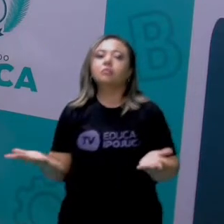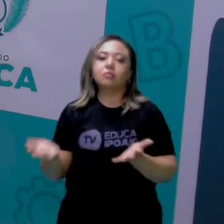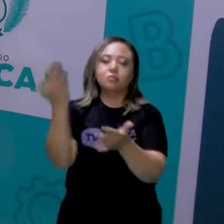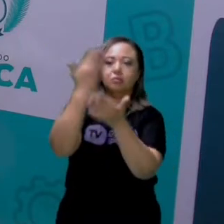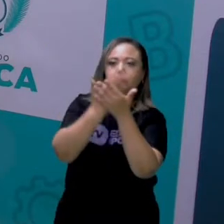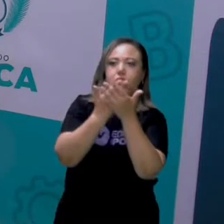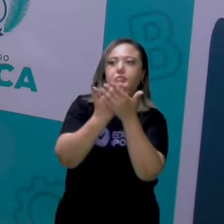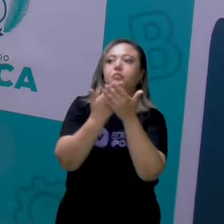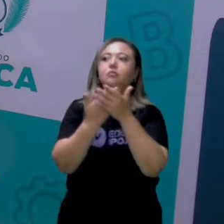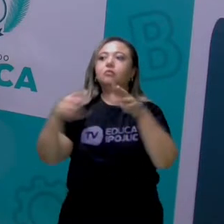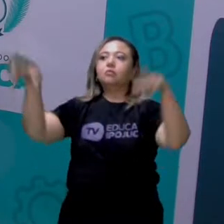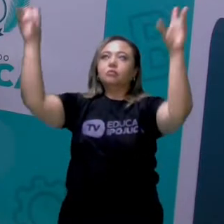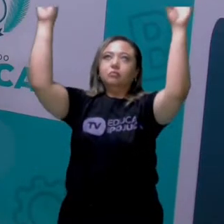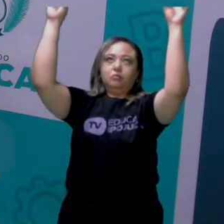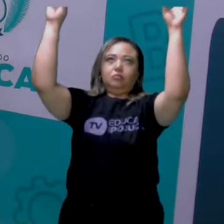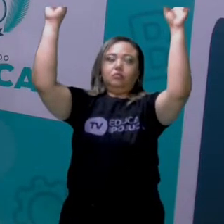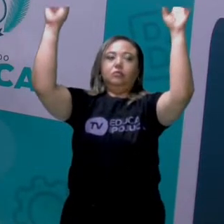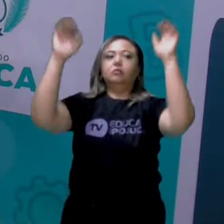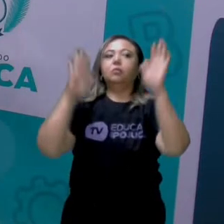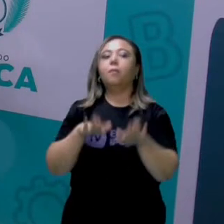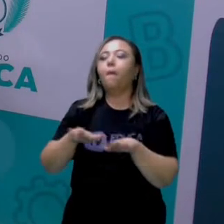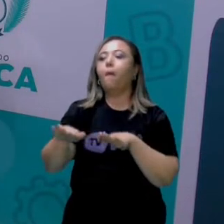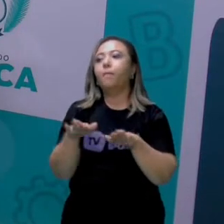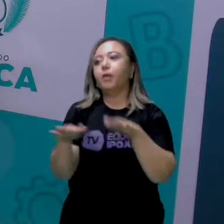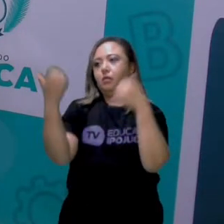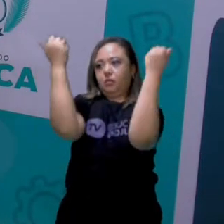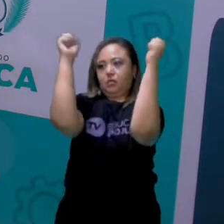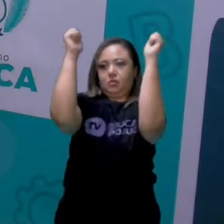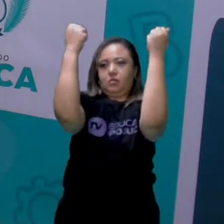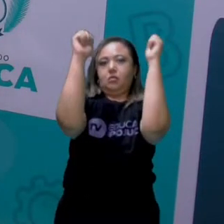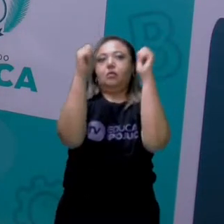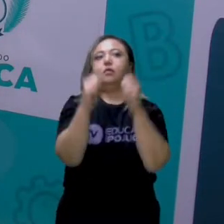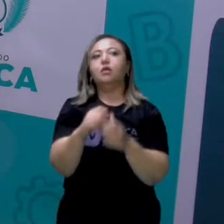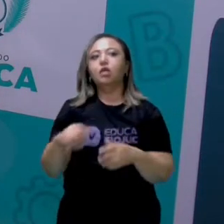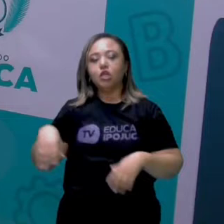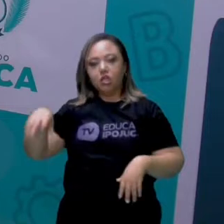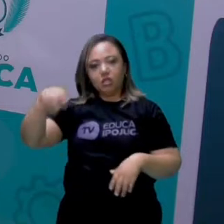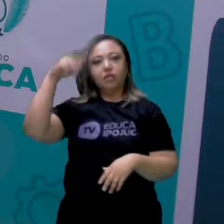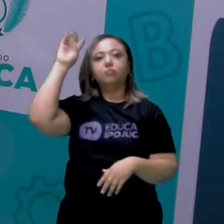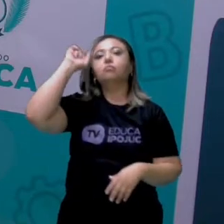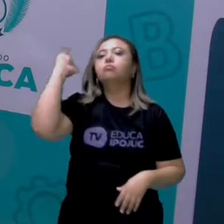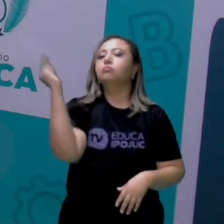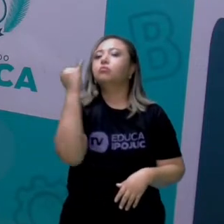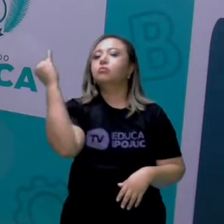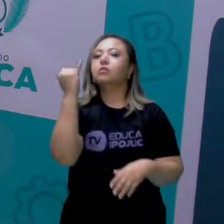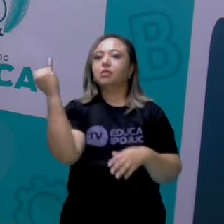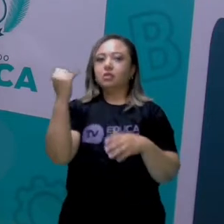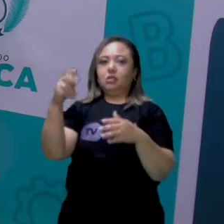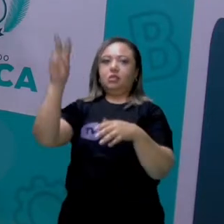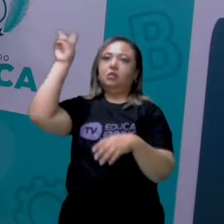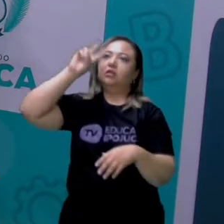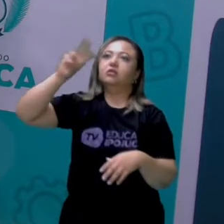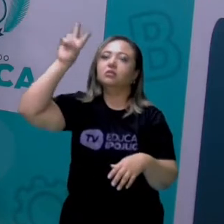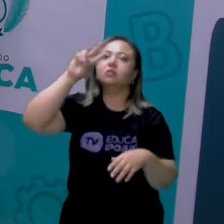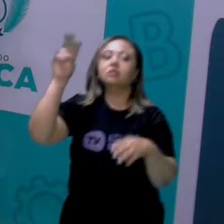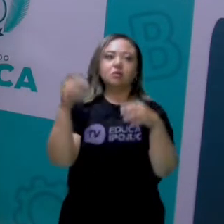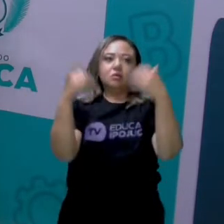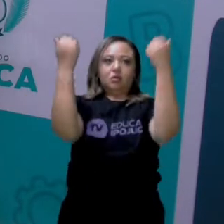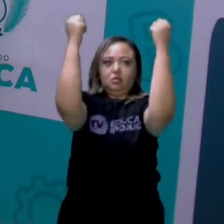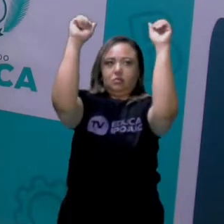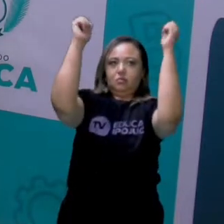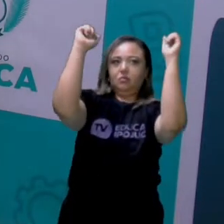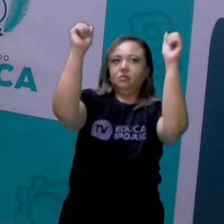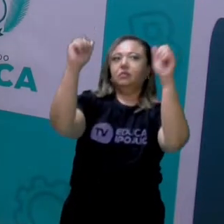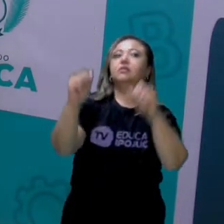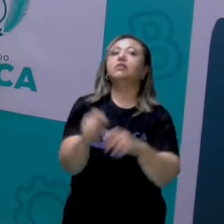higienista, um movimento super importante na história da educação física e na história da ginástica, pois é a partir dele que se deu os primeiros